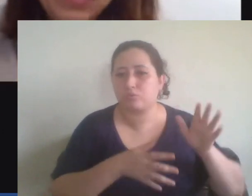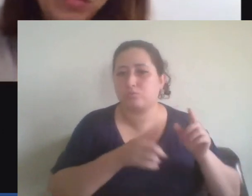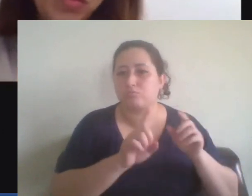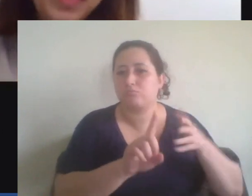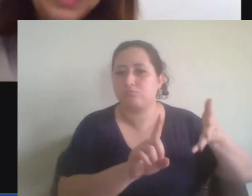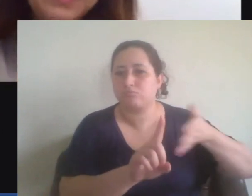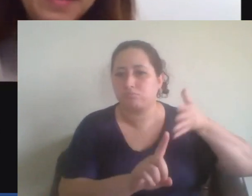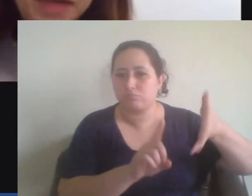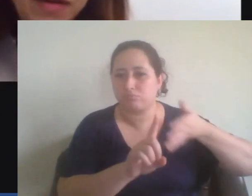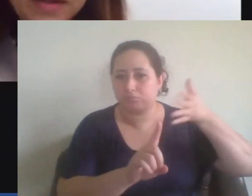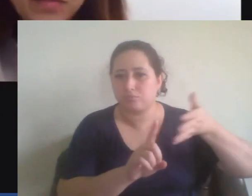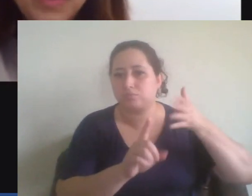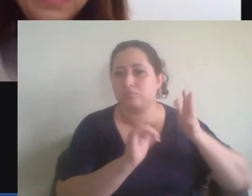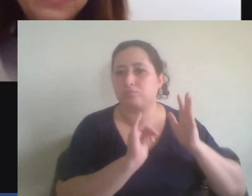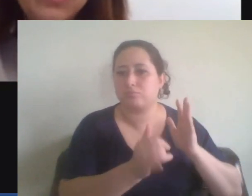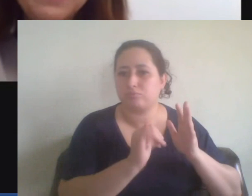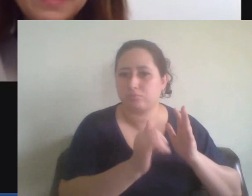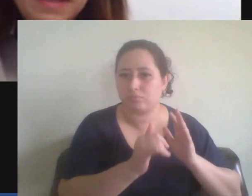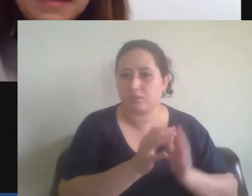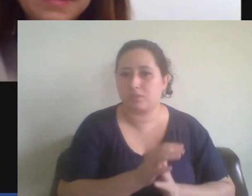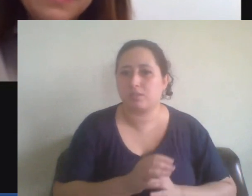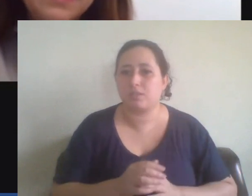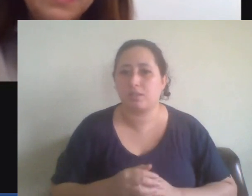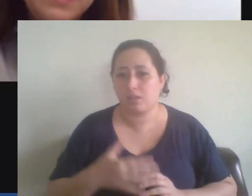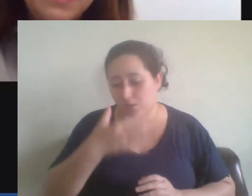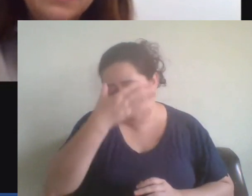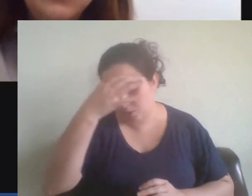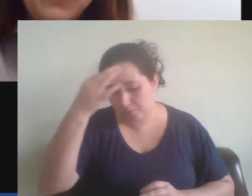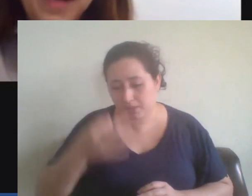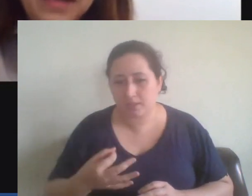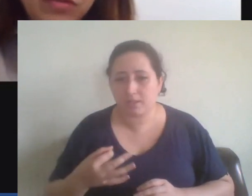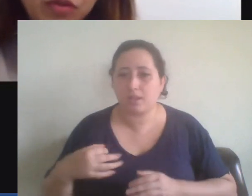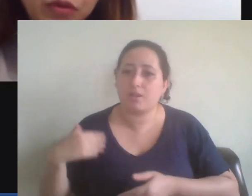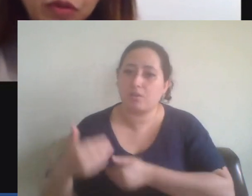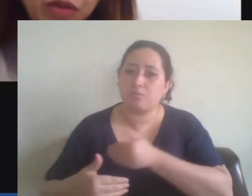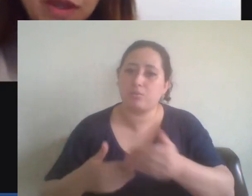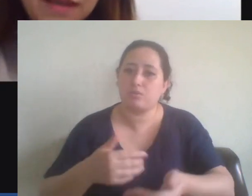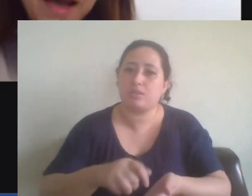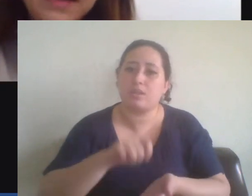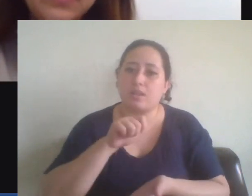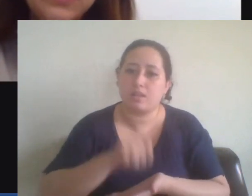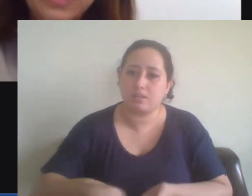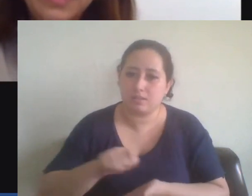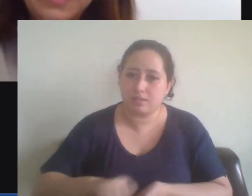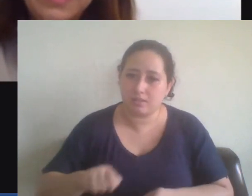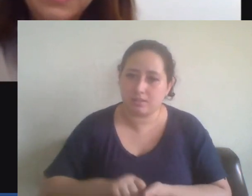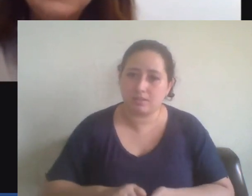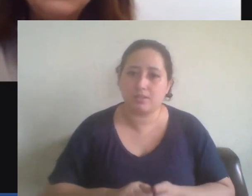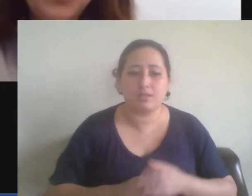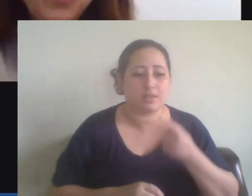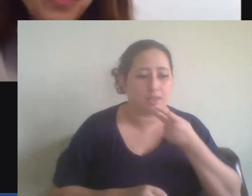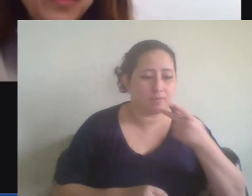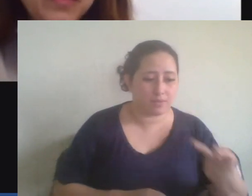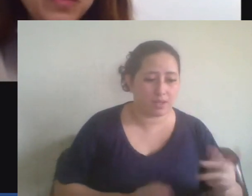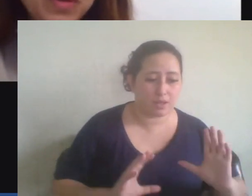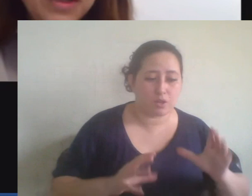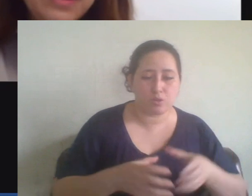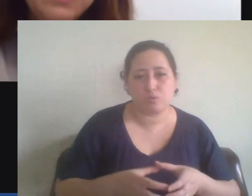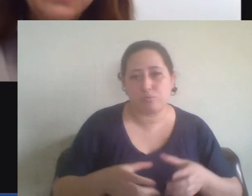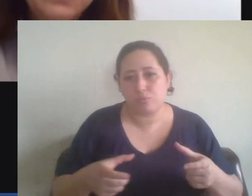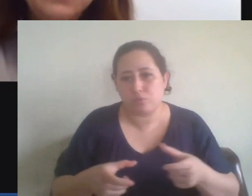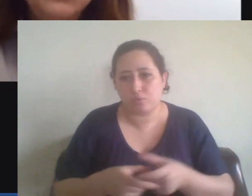permitiu compreender melhor esse processo de escrita e de fala de grupos minoritários. Sou